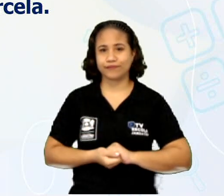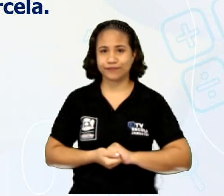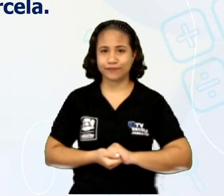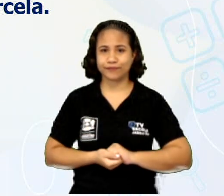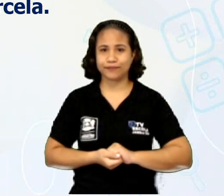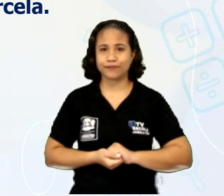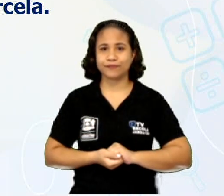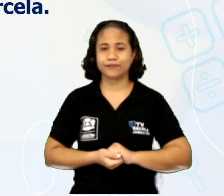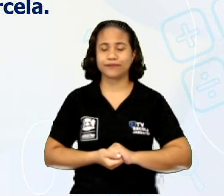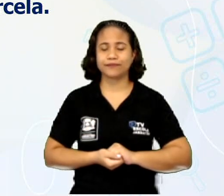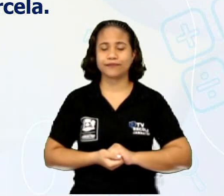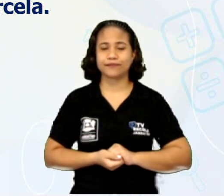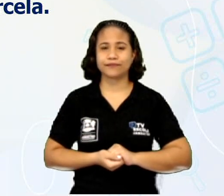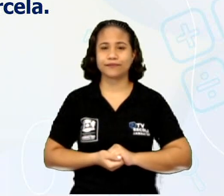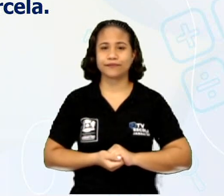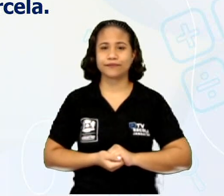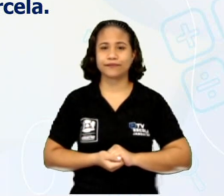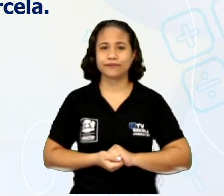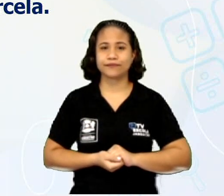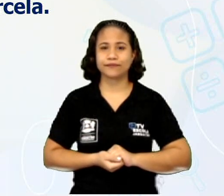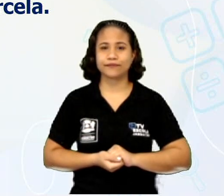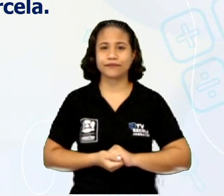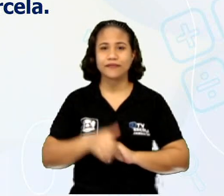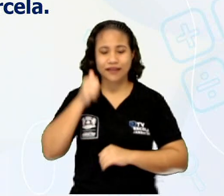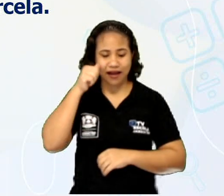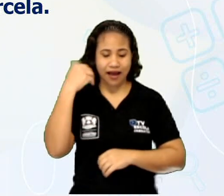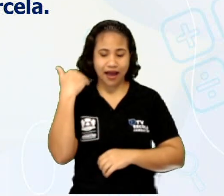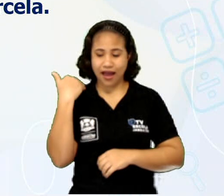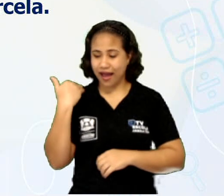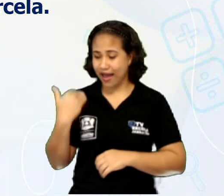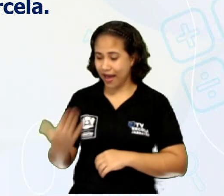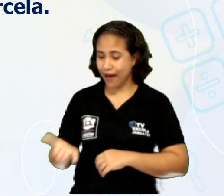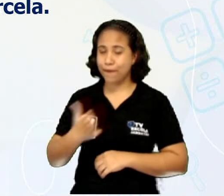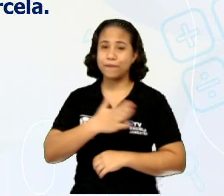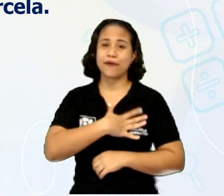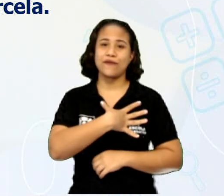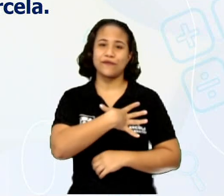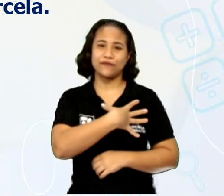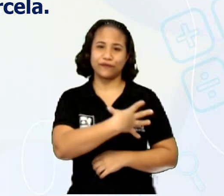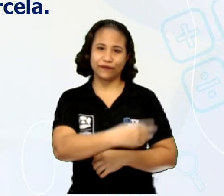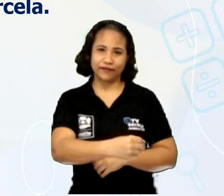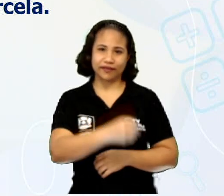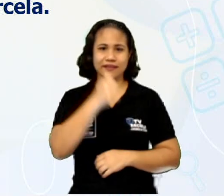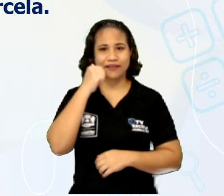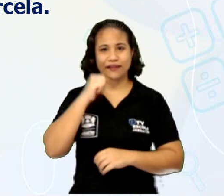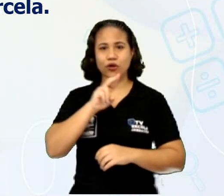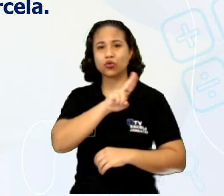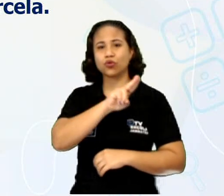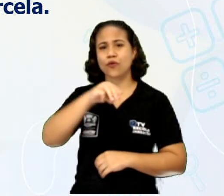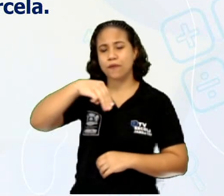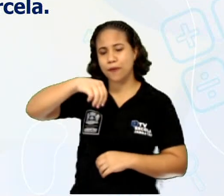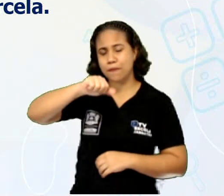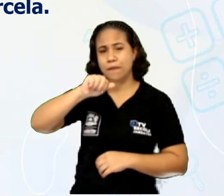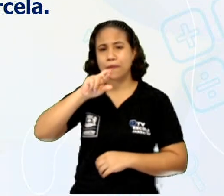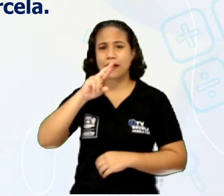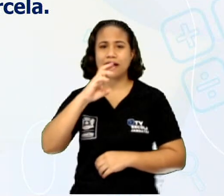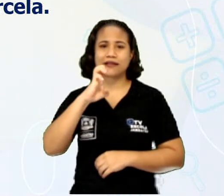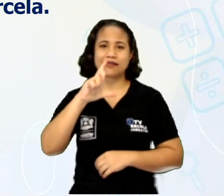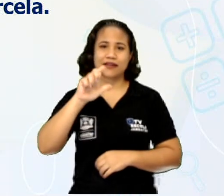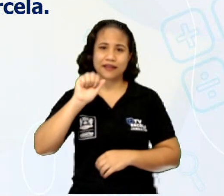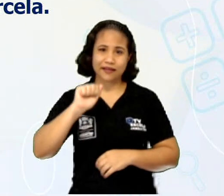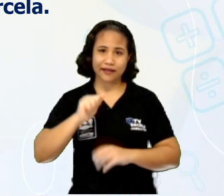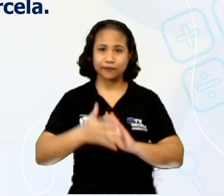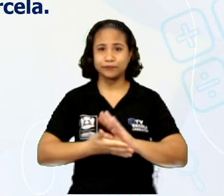Her name is Marcela. Esta é minha filha. O nome dela é Marcela. She